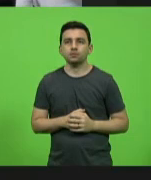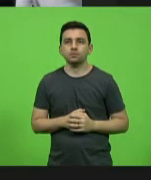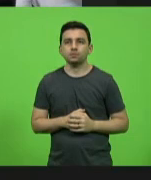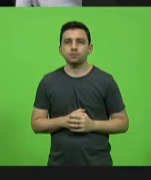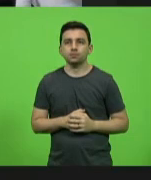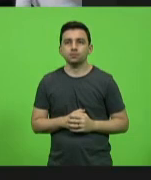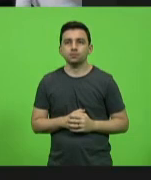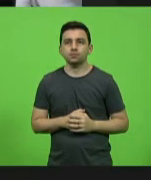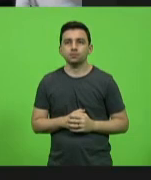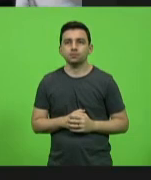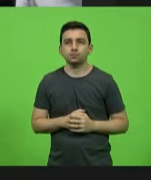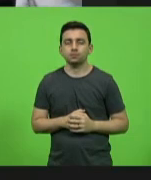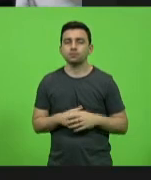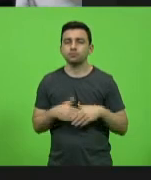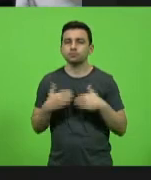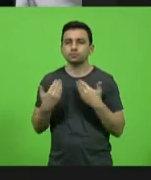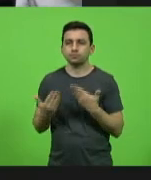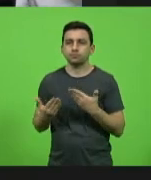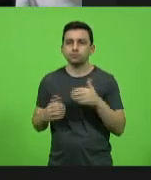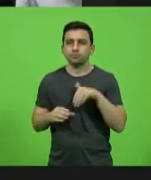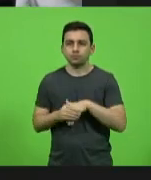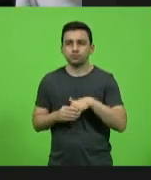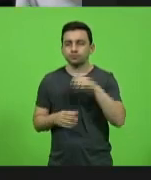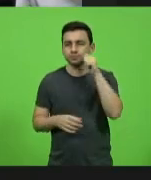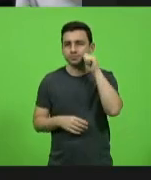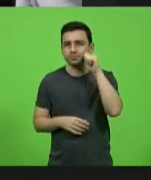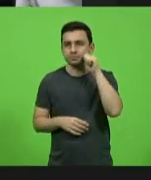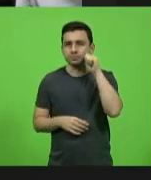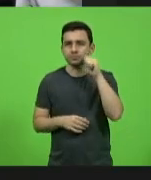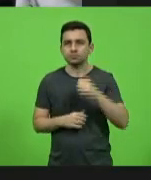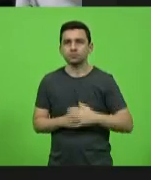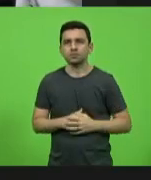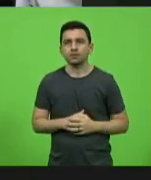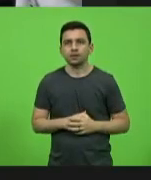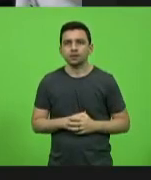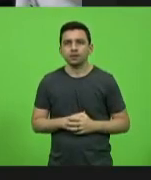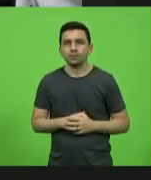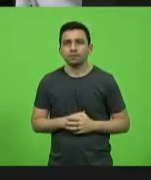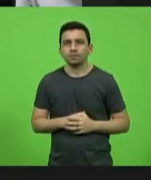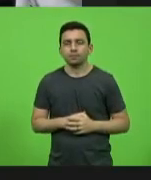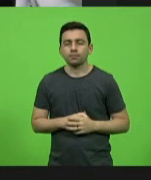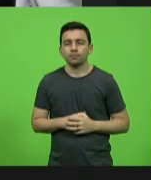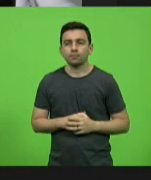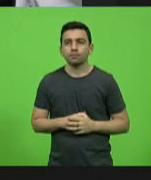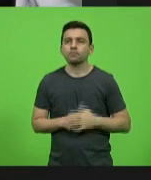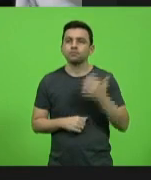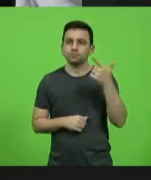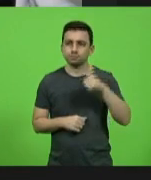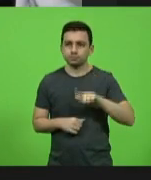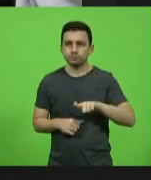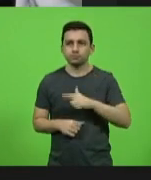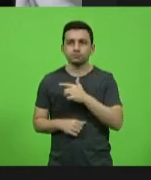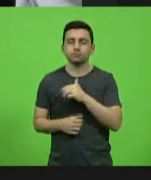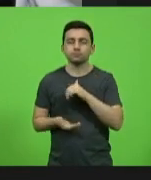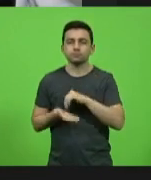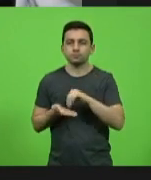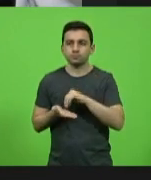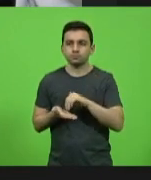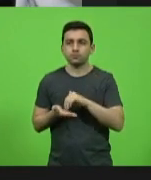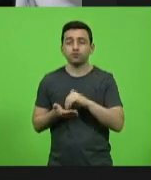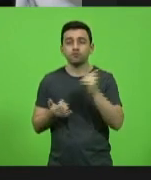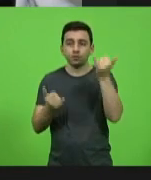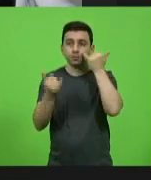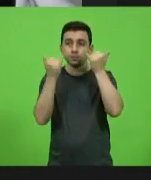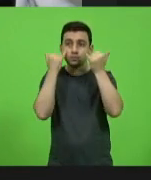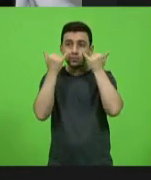Como vota a deputada Ana Campagnolo. Boa tarde novamente, Sr. Secretário. A informação que temos é